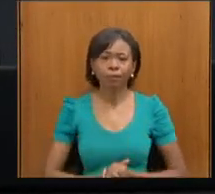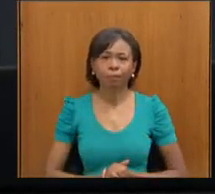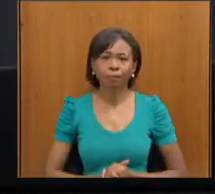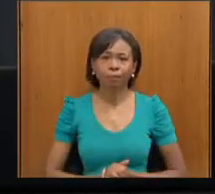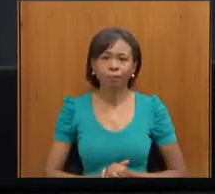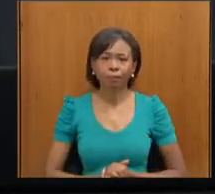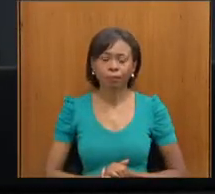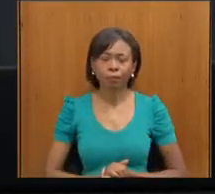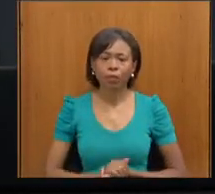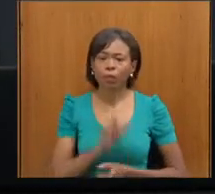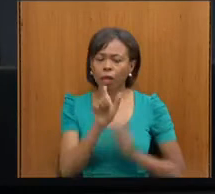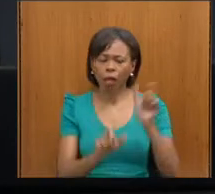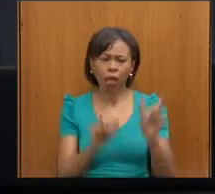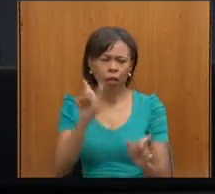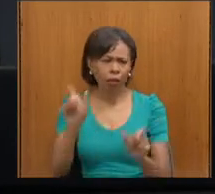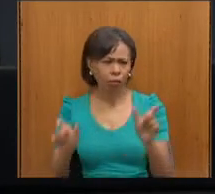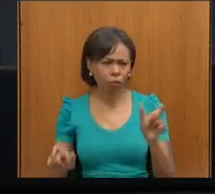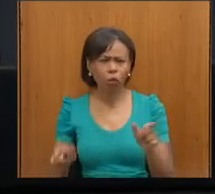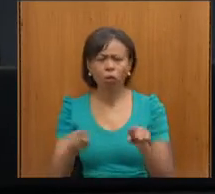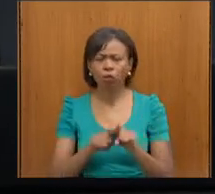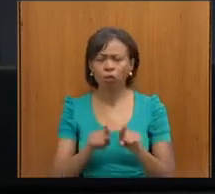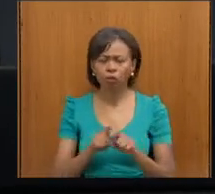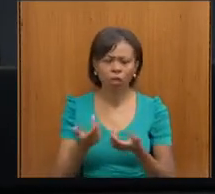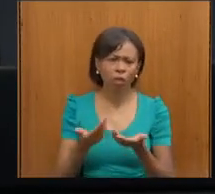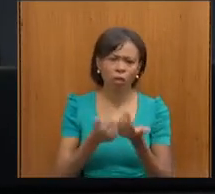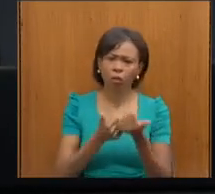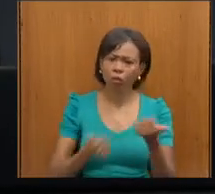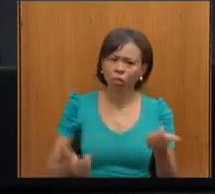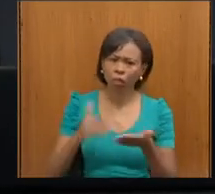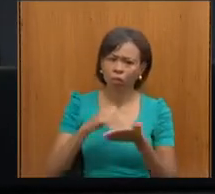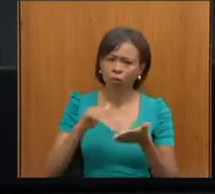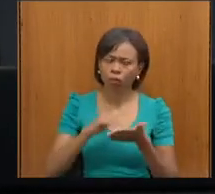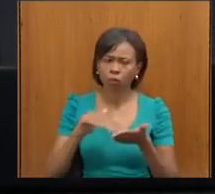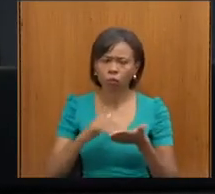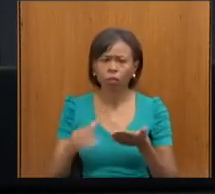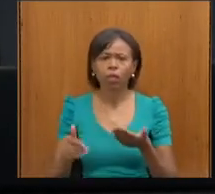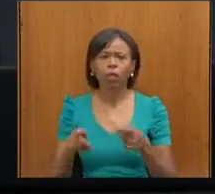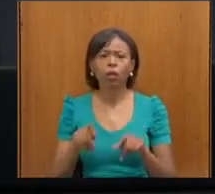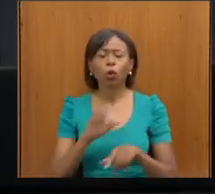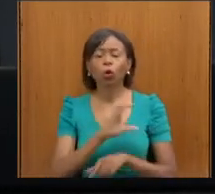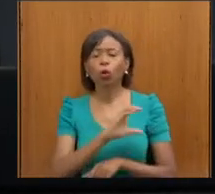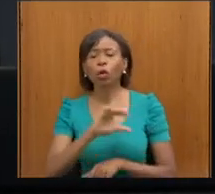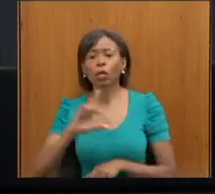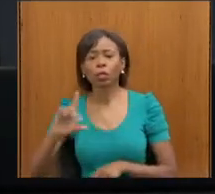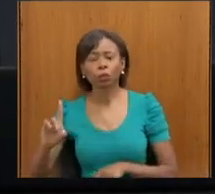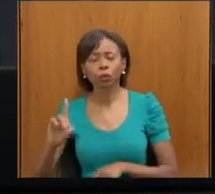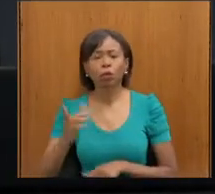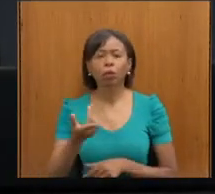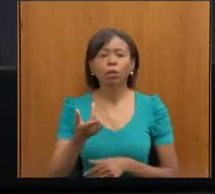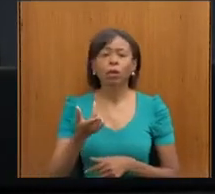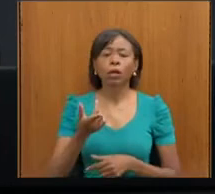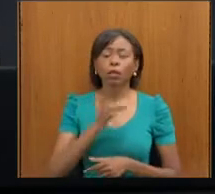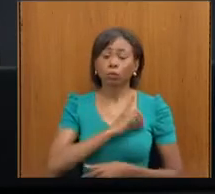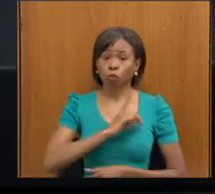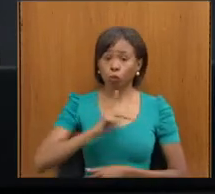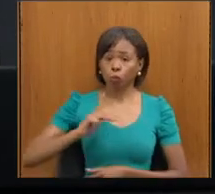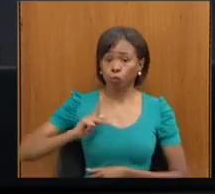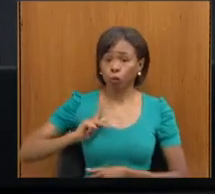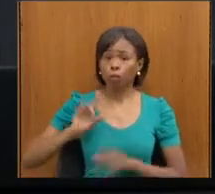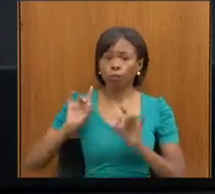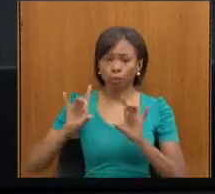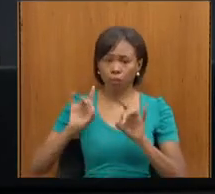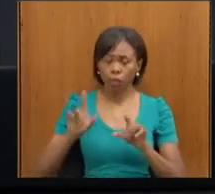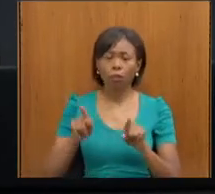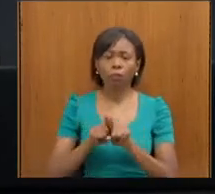Kátia, nosso subsecretário do Hílio, Estevam, nosso coordenador da Defensoria Especializada. Mande um